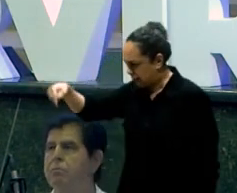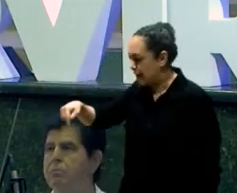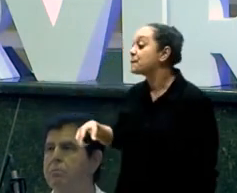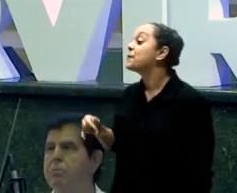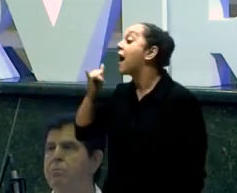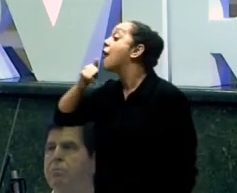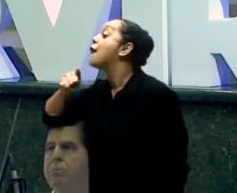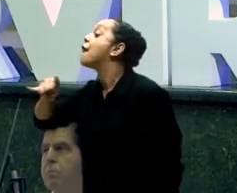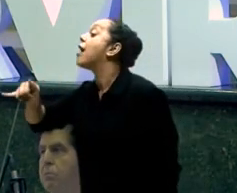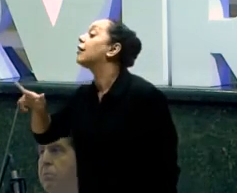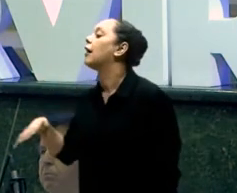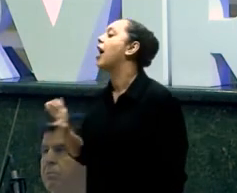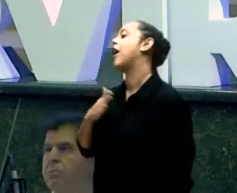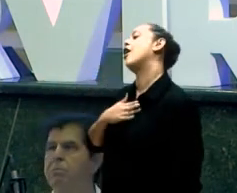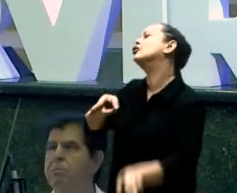coragem